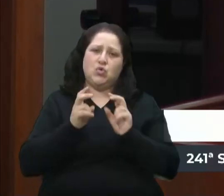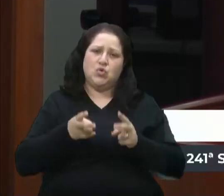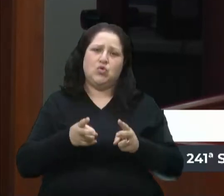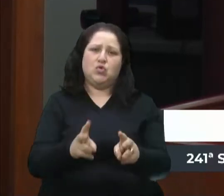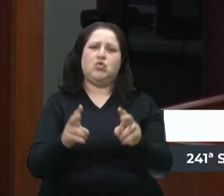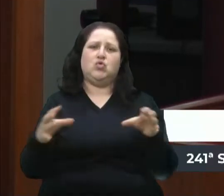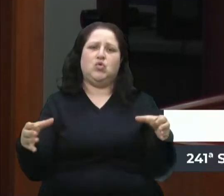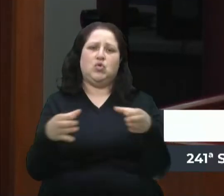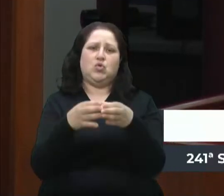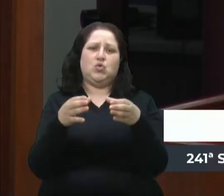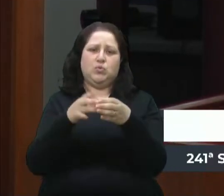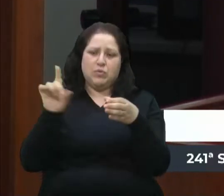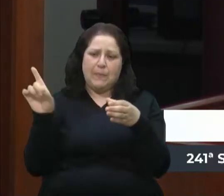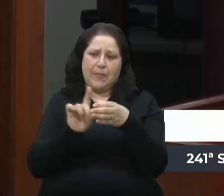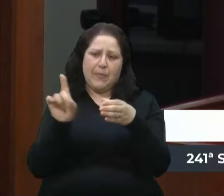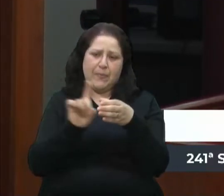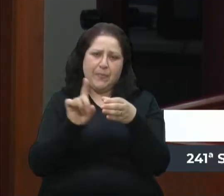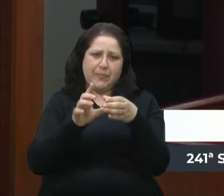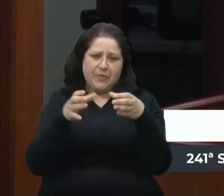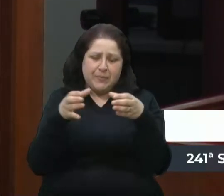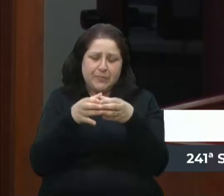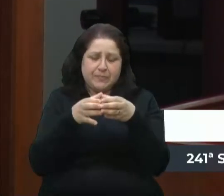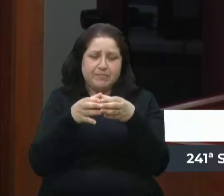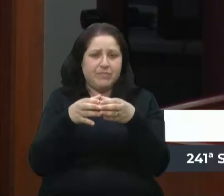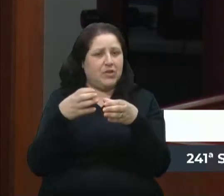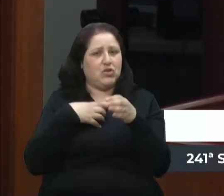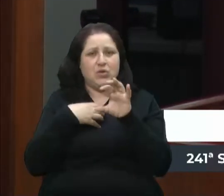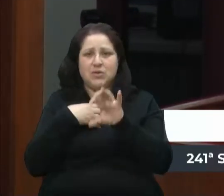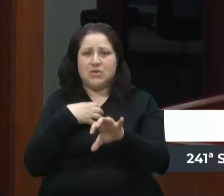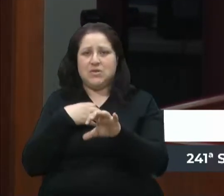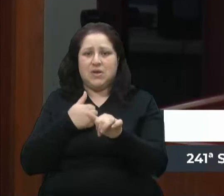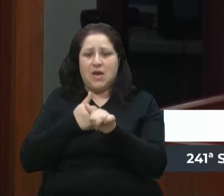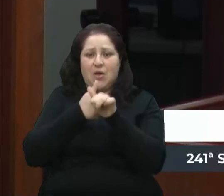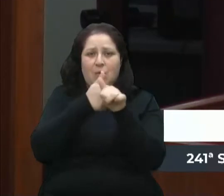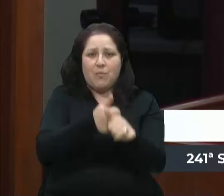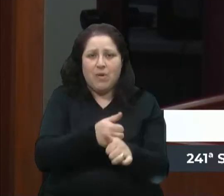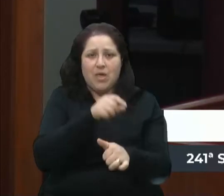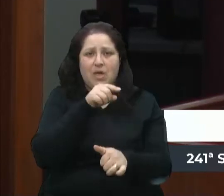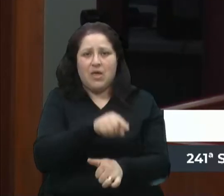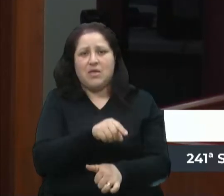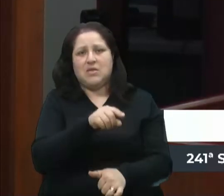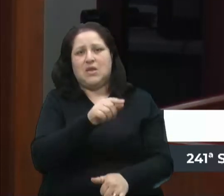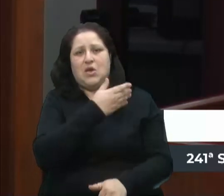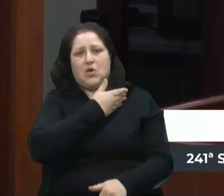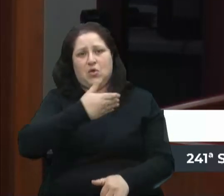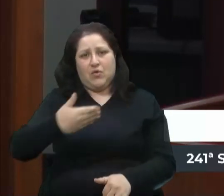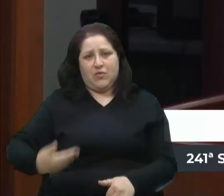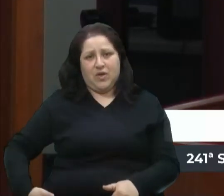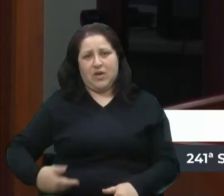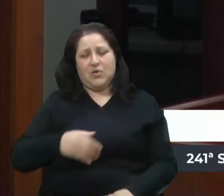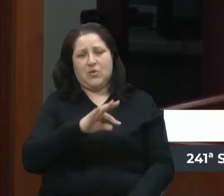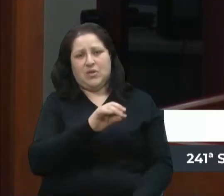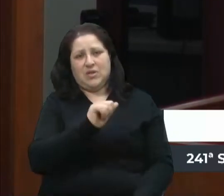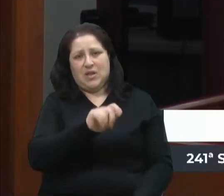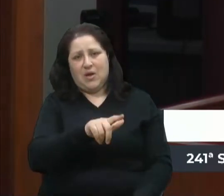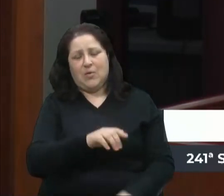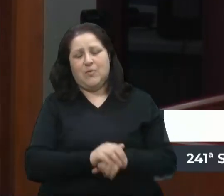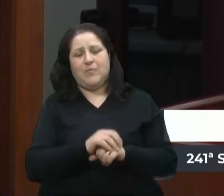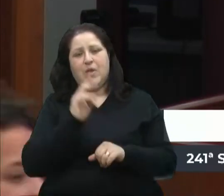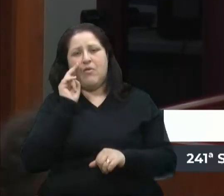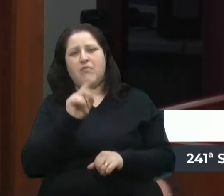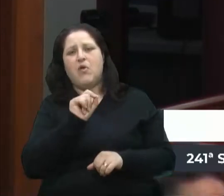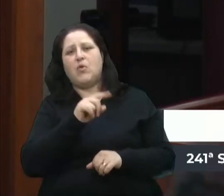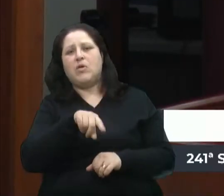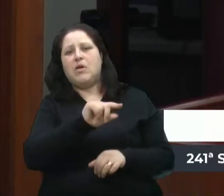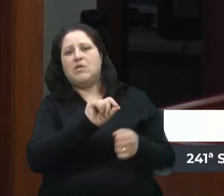forma que nós poderemos acompanhar esse tal governo e ver o que ele vai fazer. a partir